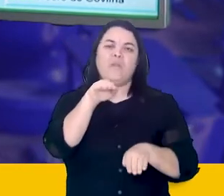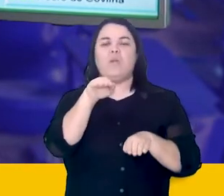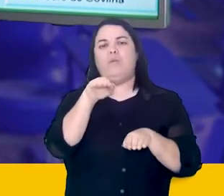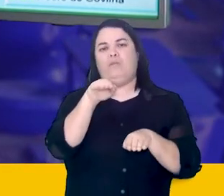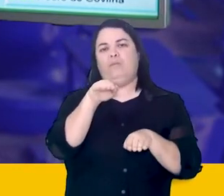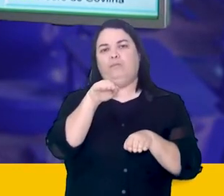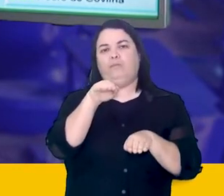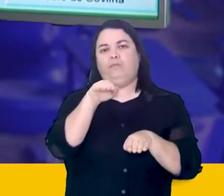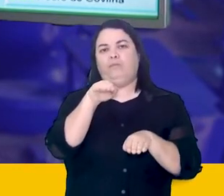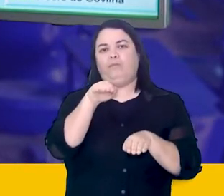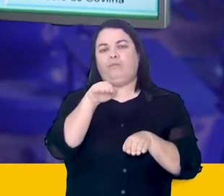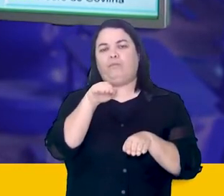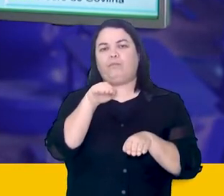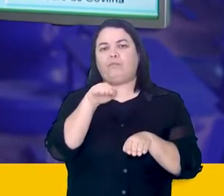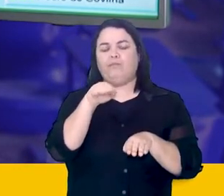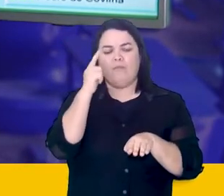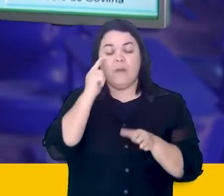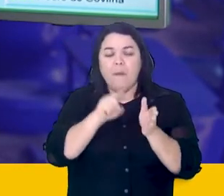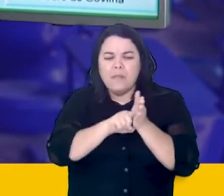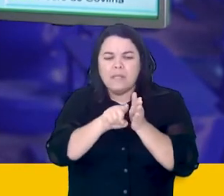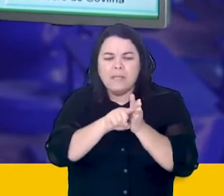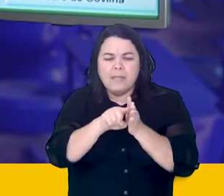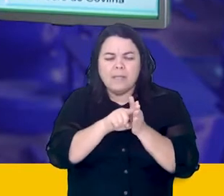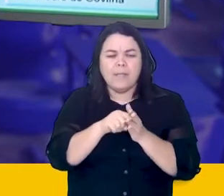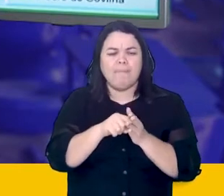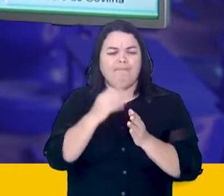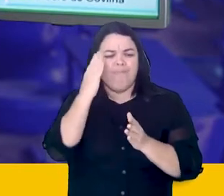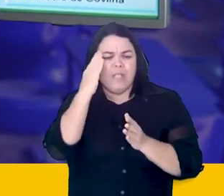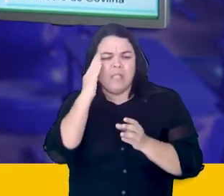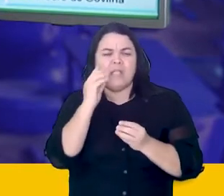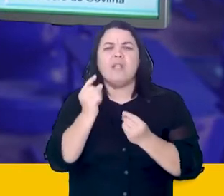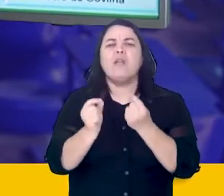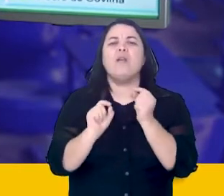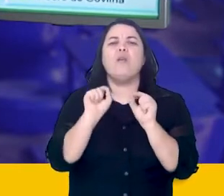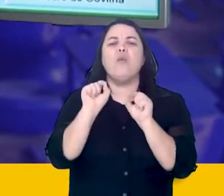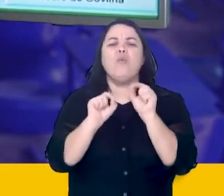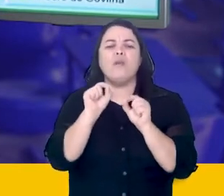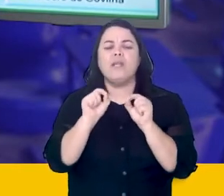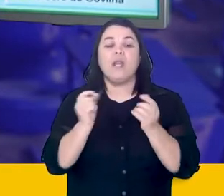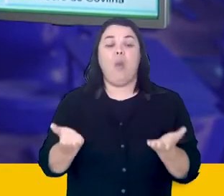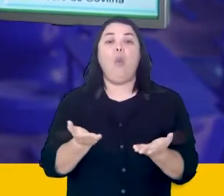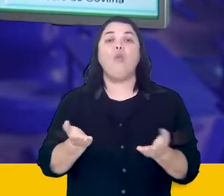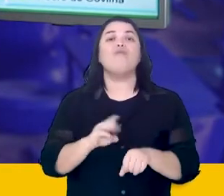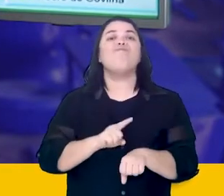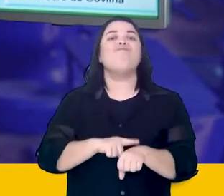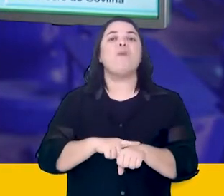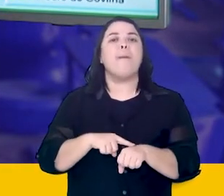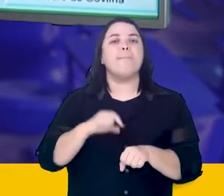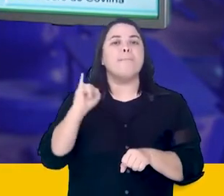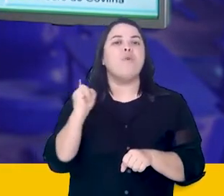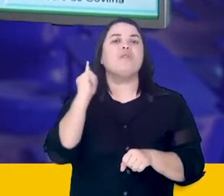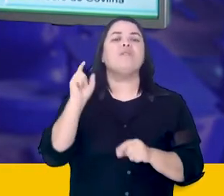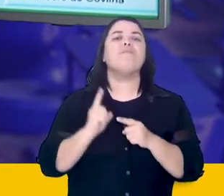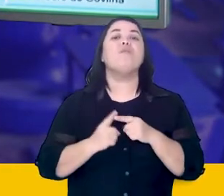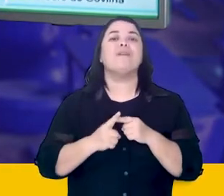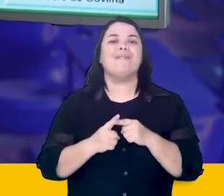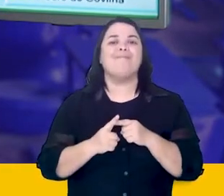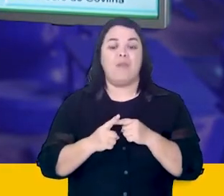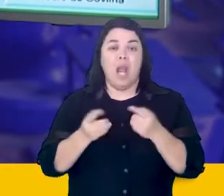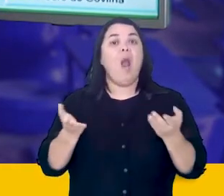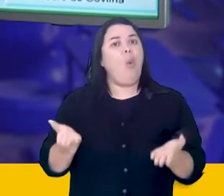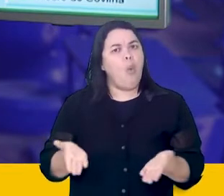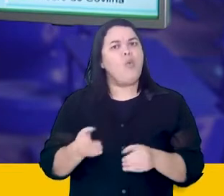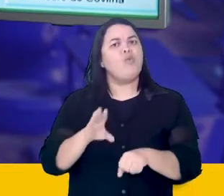inferior. Analisar esses aspectos históricos hoje é de grande importância porque você sabe que infelizmente